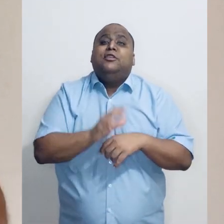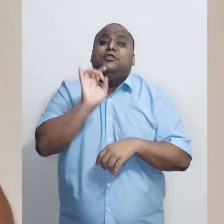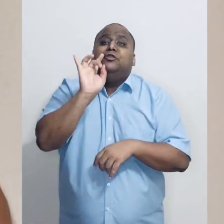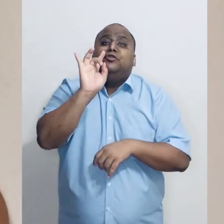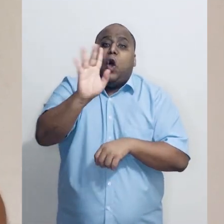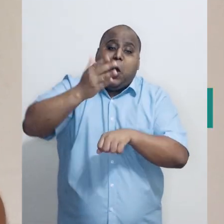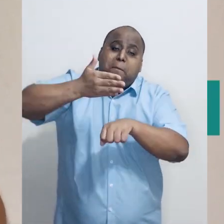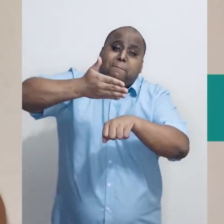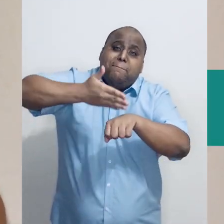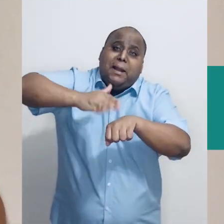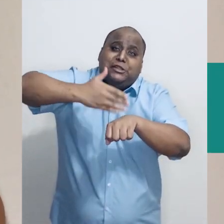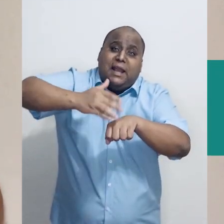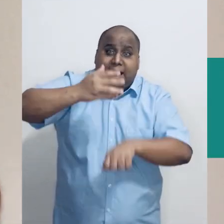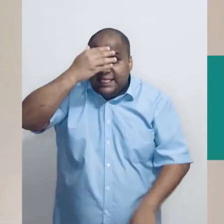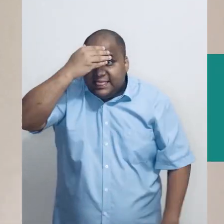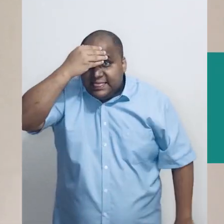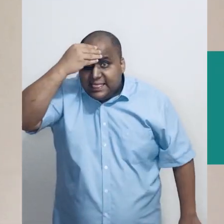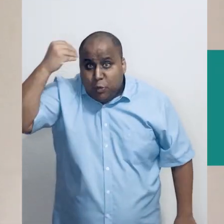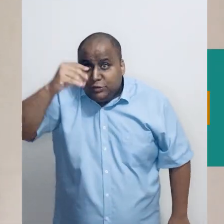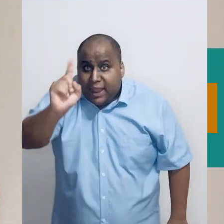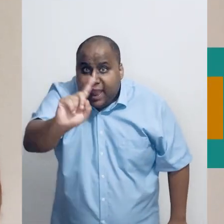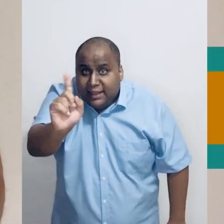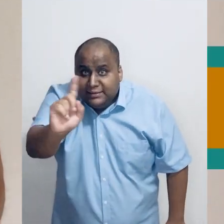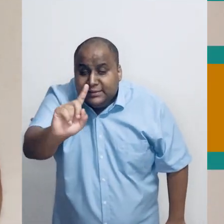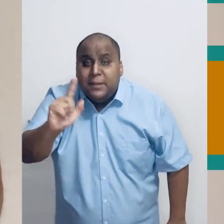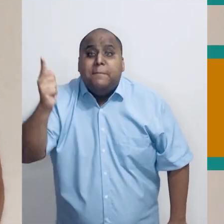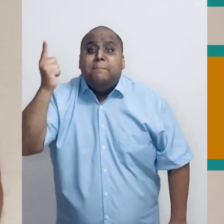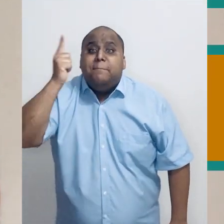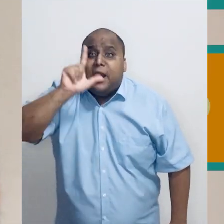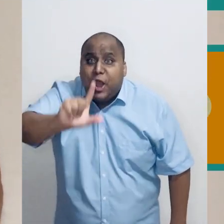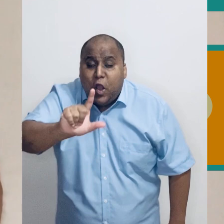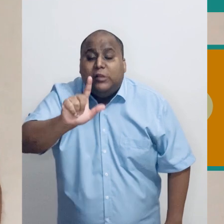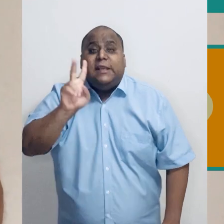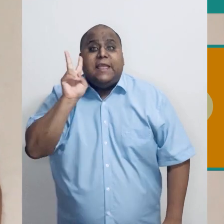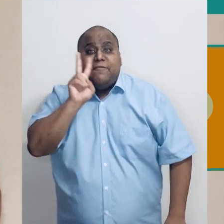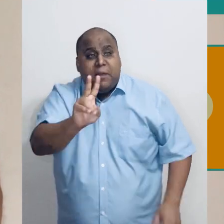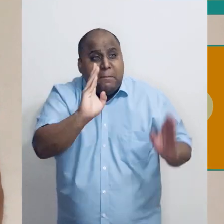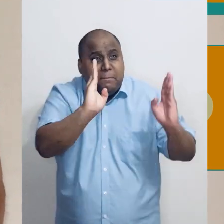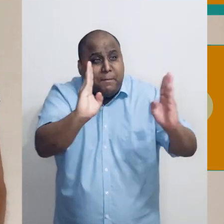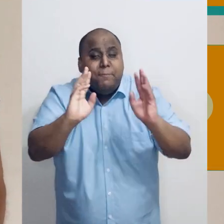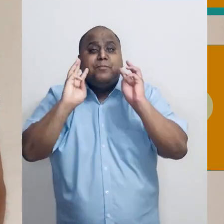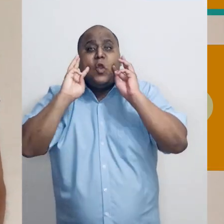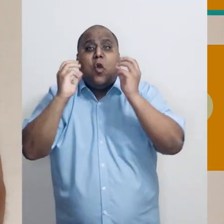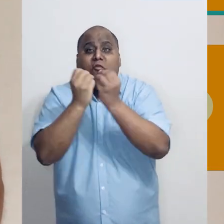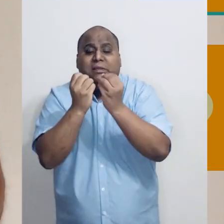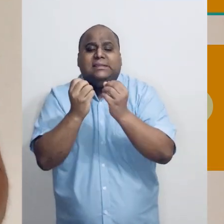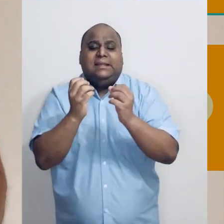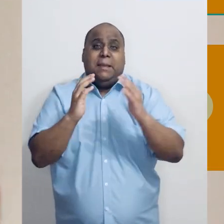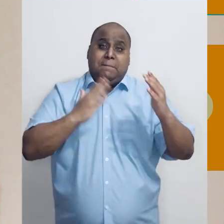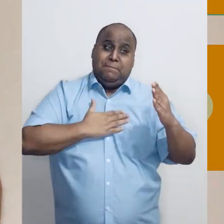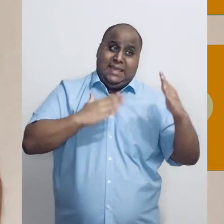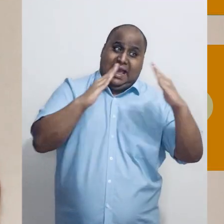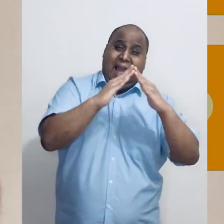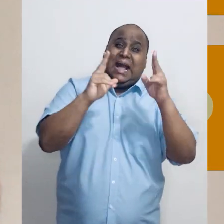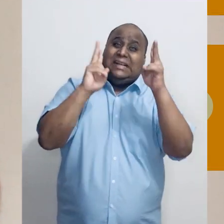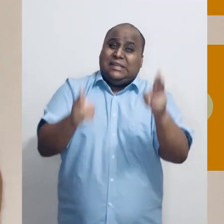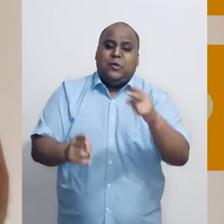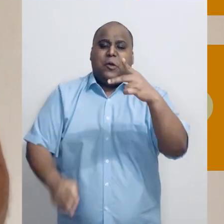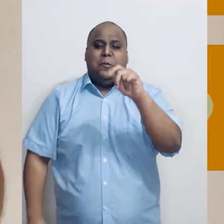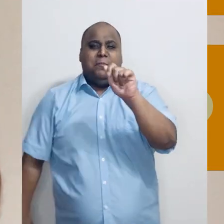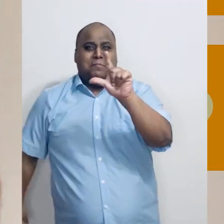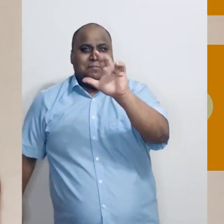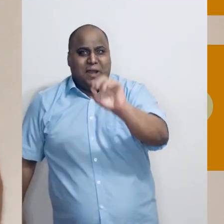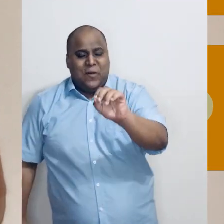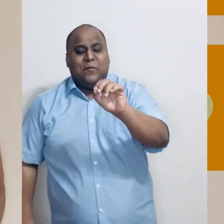é só praticar. E não esquece, para acompanhar os demais episódios da oficina virtual Minha Casa no Palco,